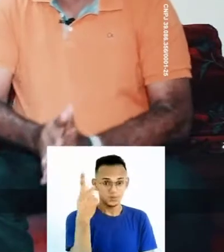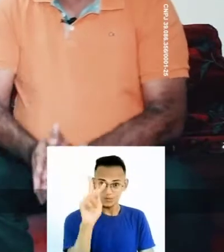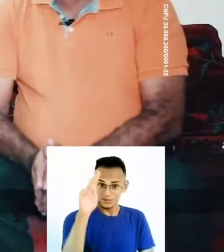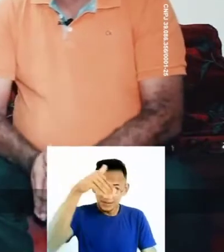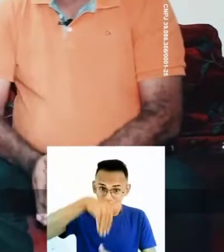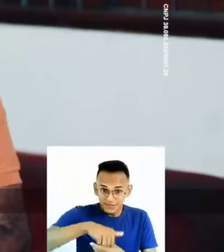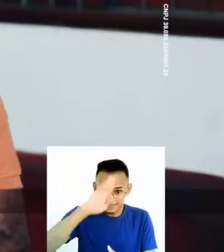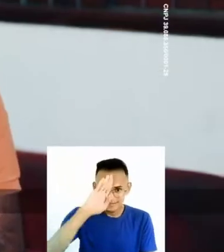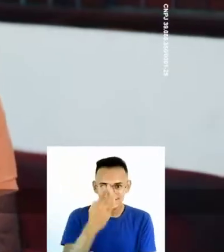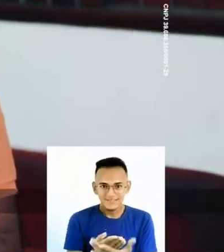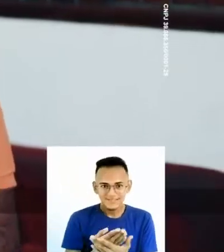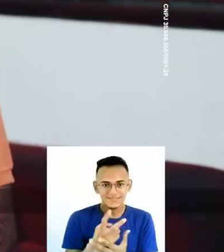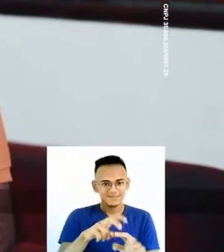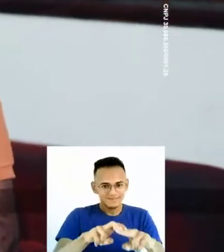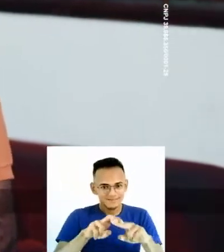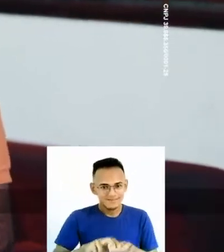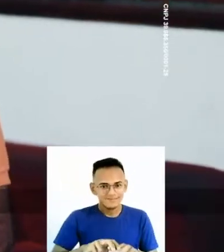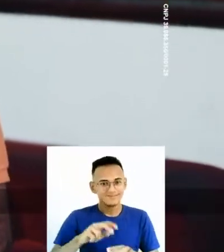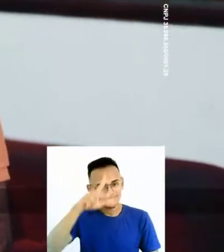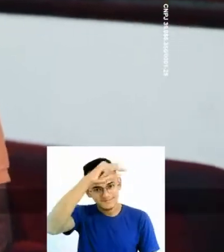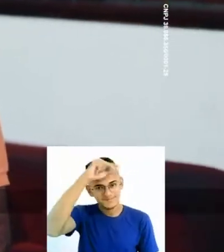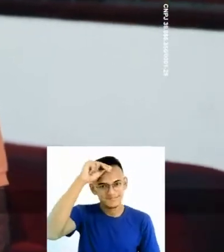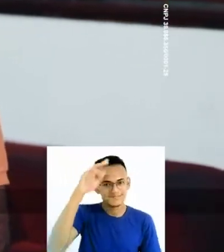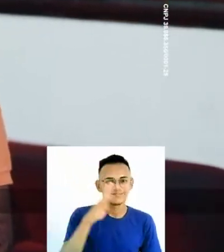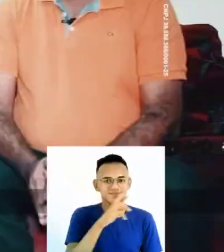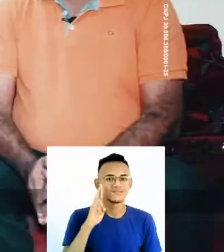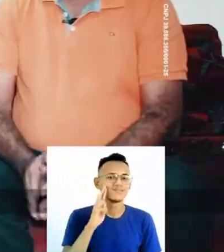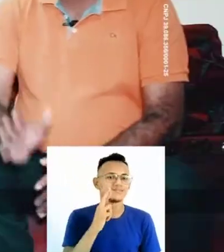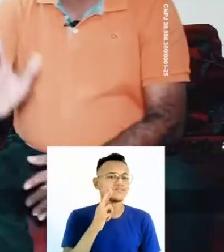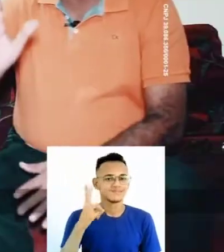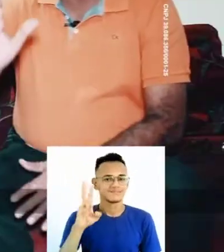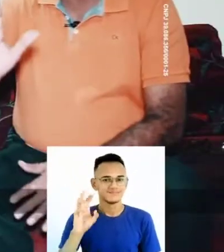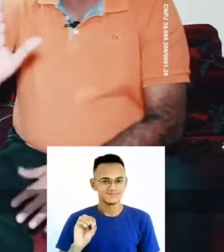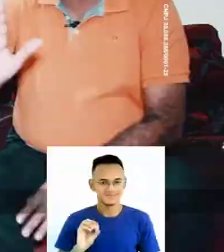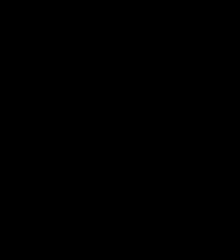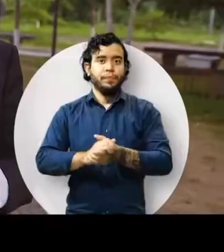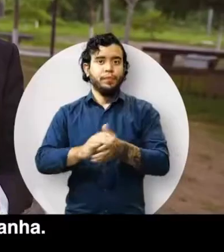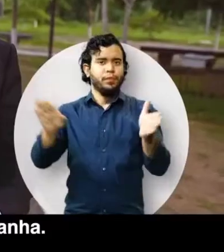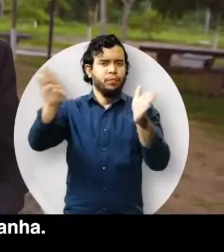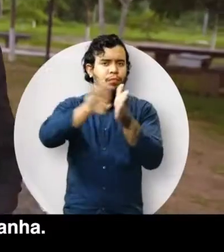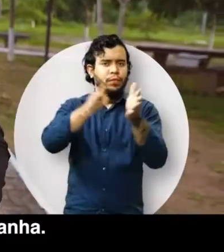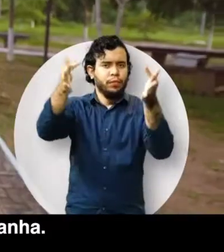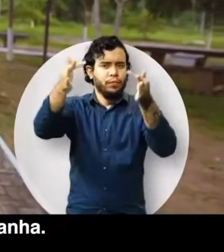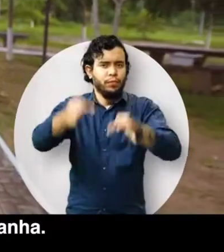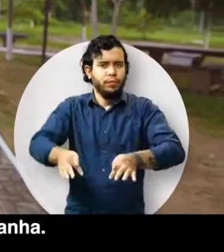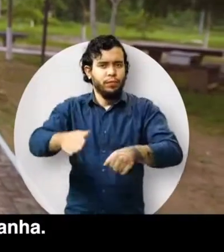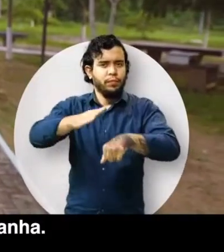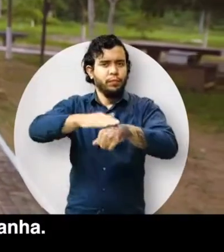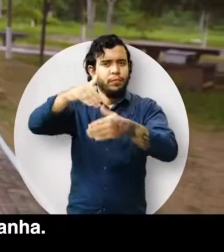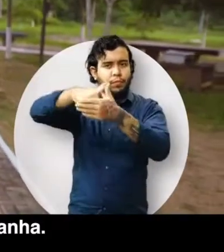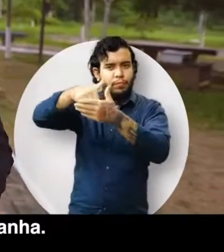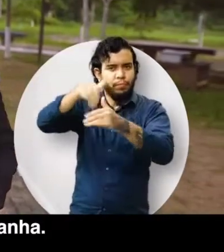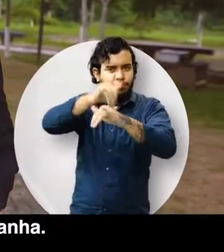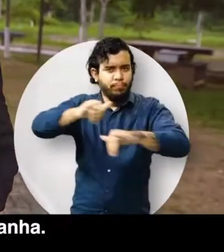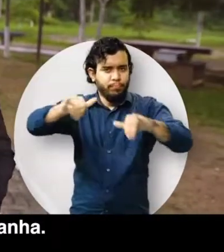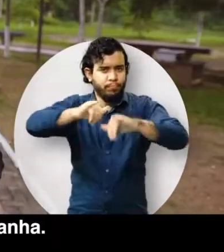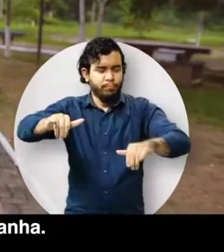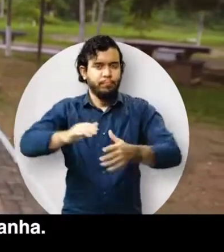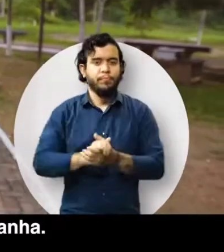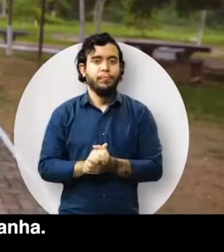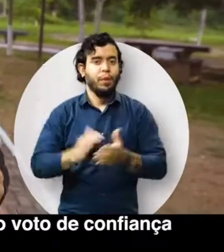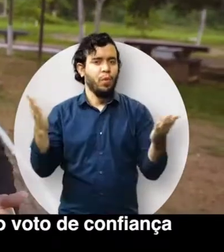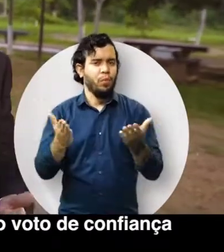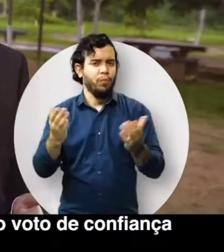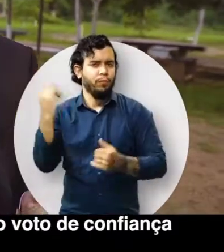com o teu voto. Para prefeito, Pimenta de Rondônia, 50. Chegamos à etapa final desta campanha.